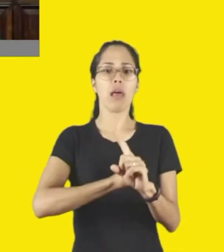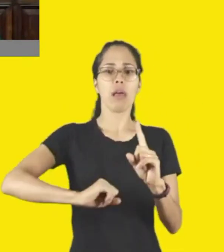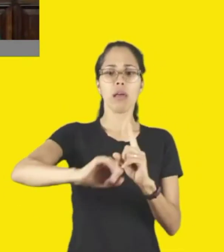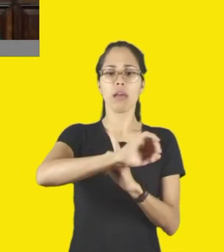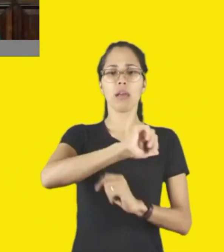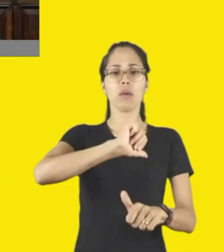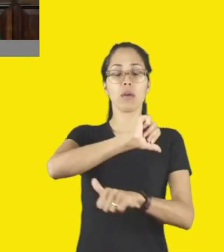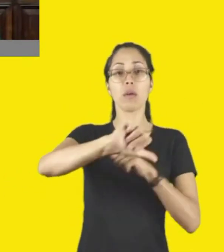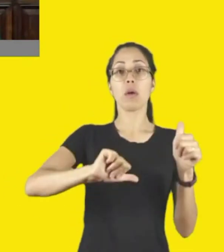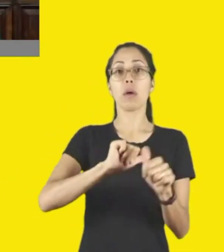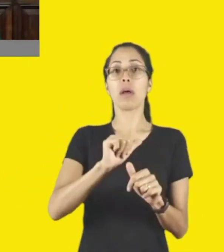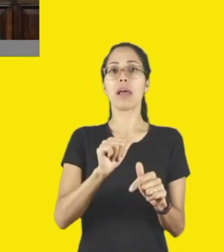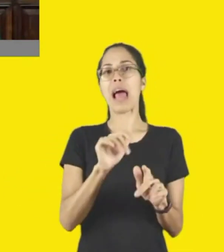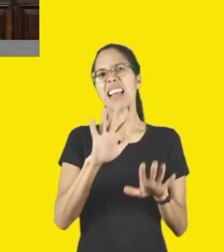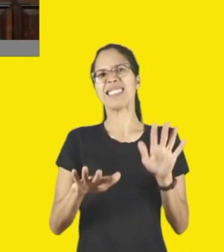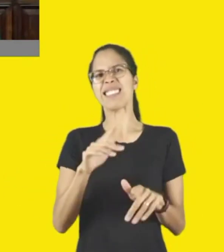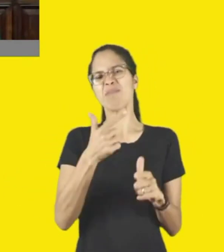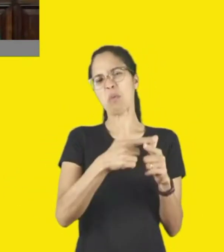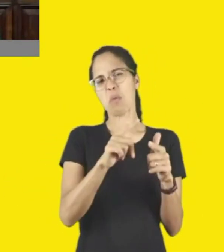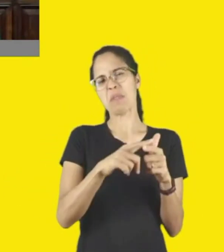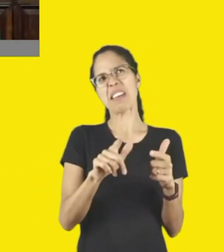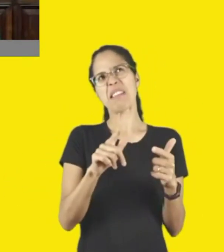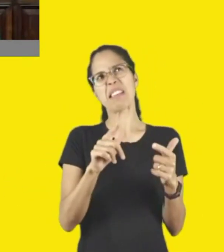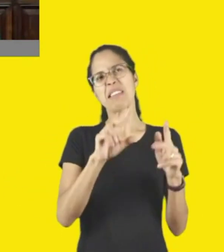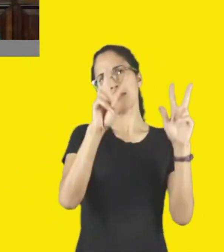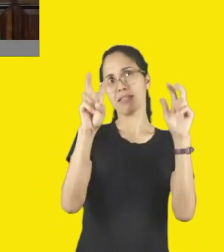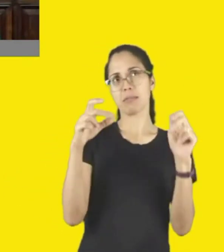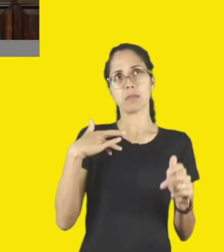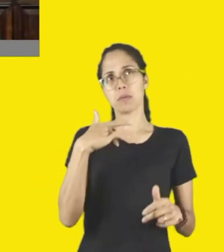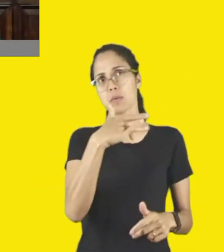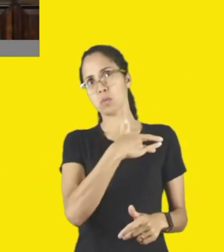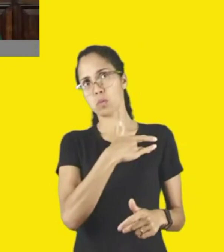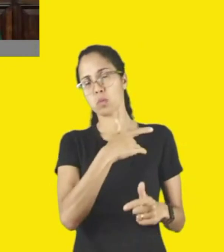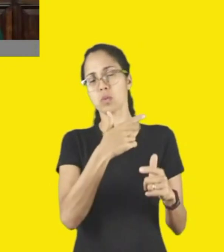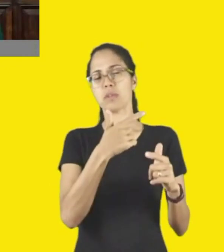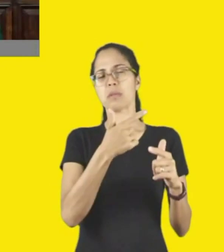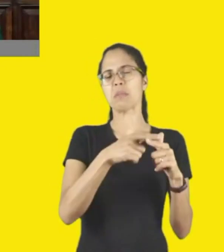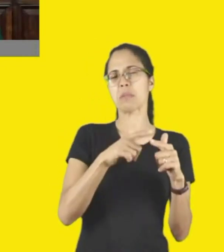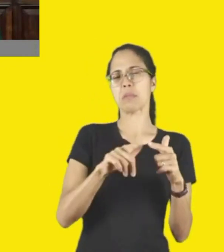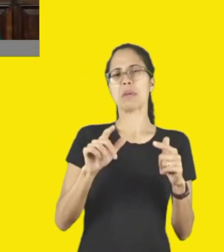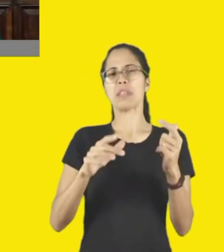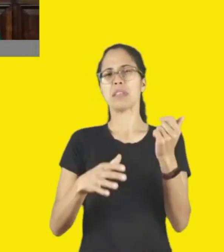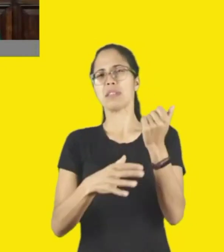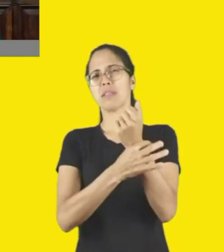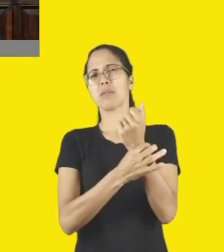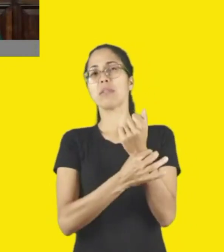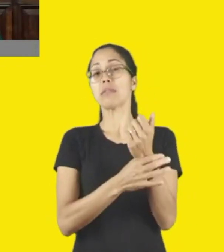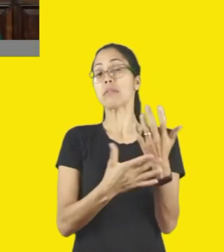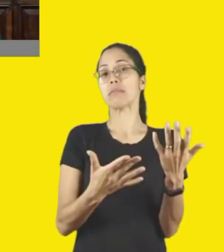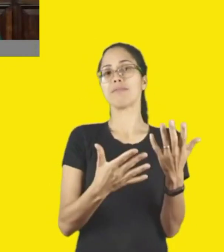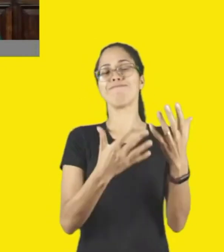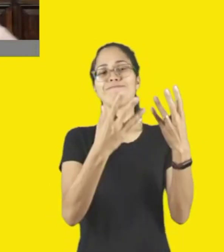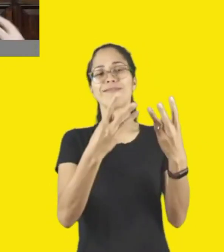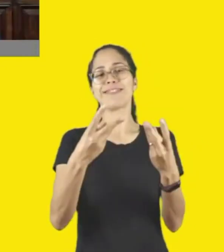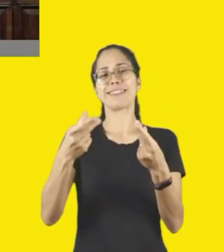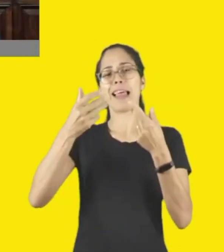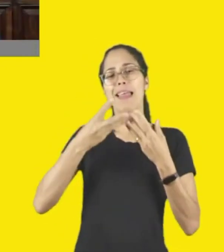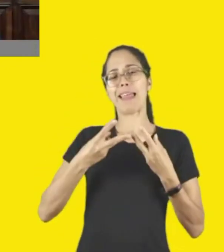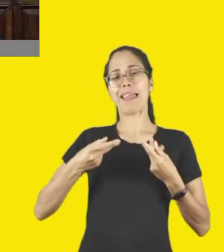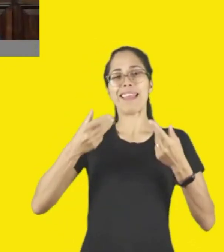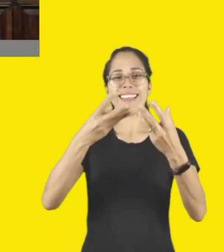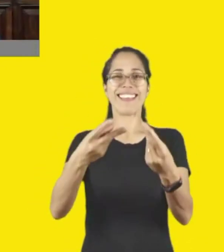problemas graves de saúde, de segurança, eles vão se dissipando, porque a